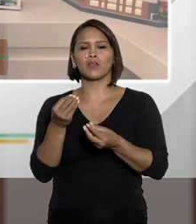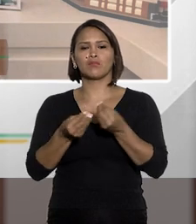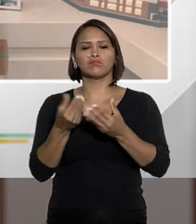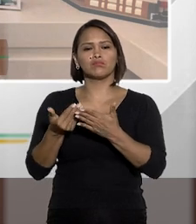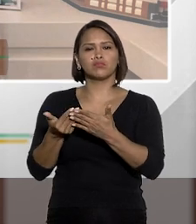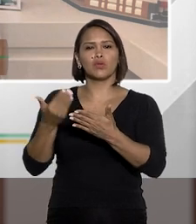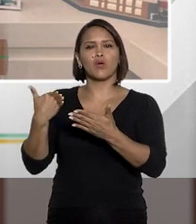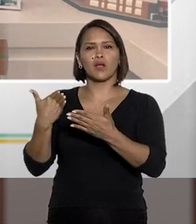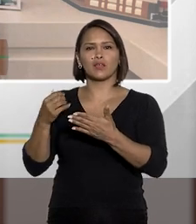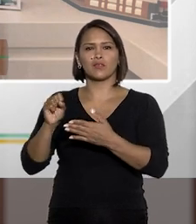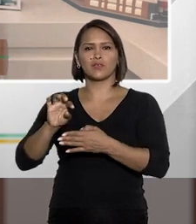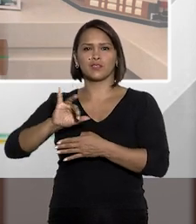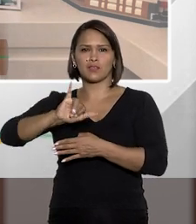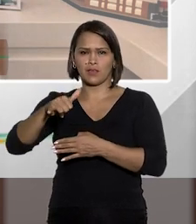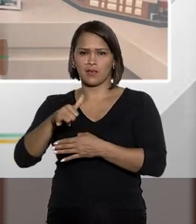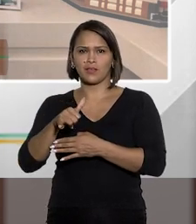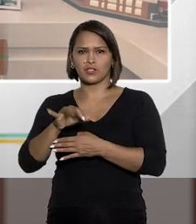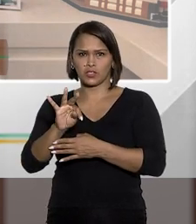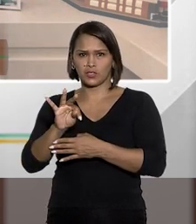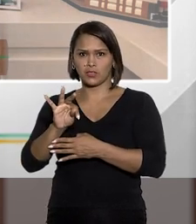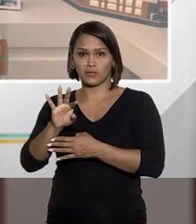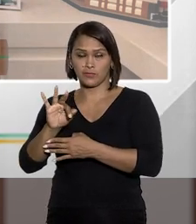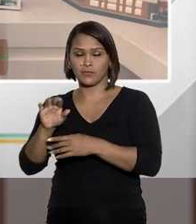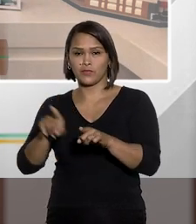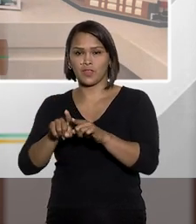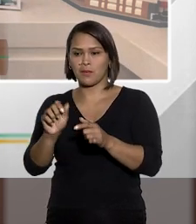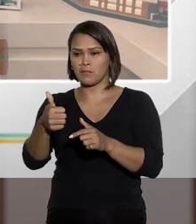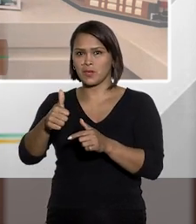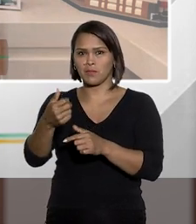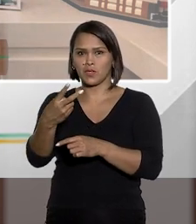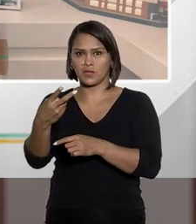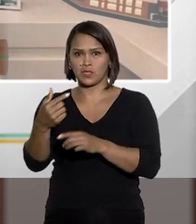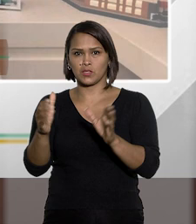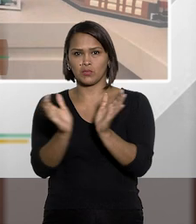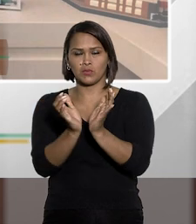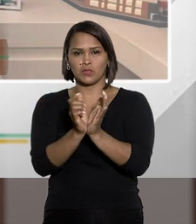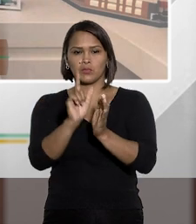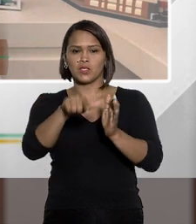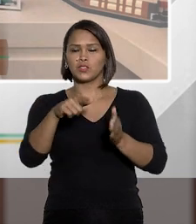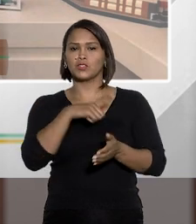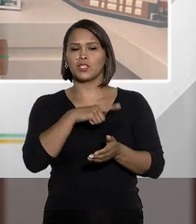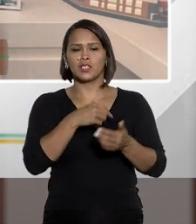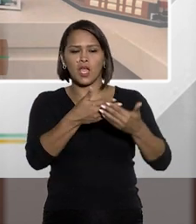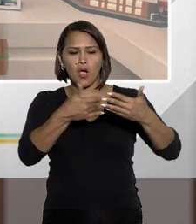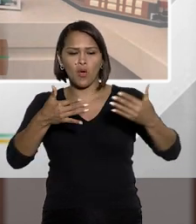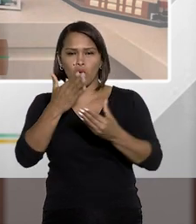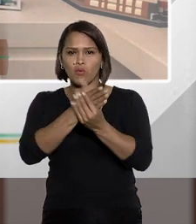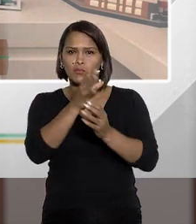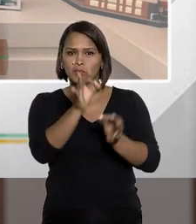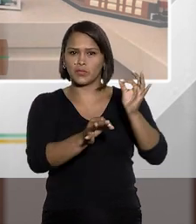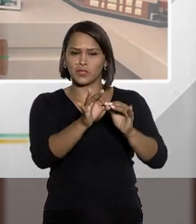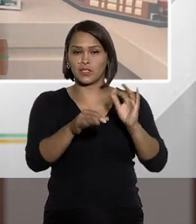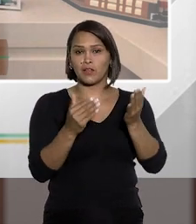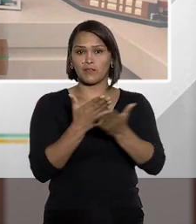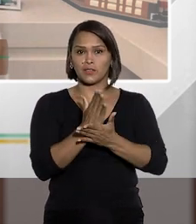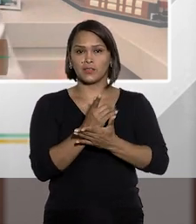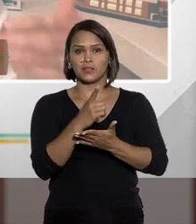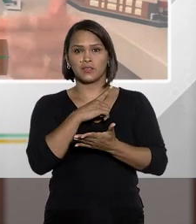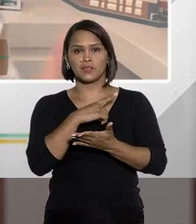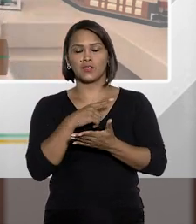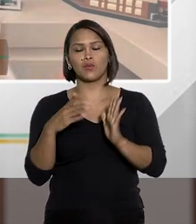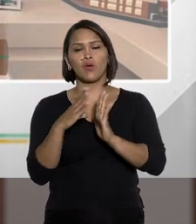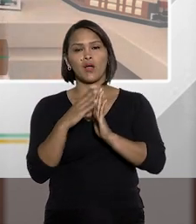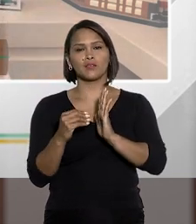inclusive, com precedentes do próprio Supremo. O Supremo, seja na primeira, seja na segunda turma, já tem alguns precedentes validando isso.